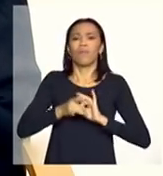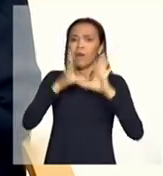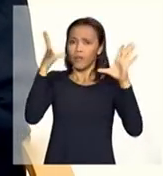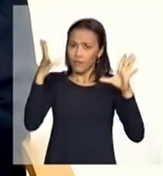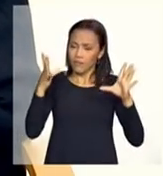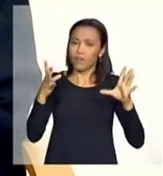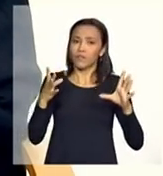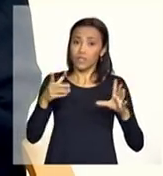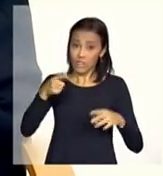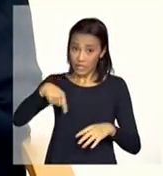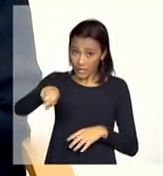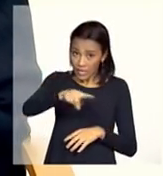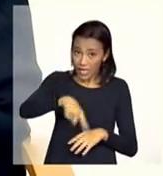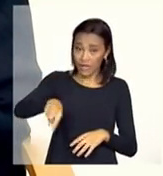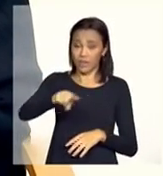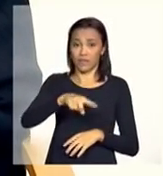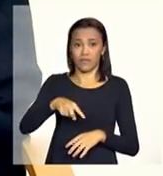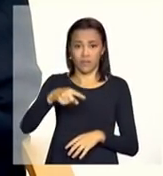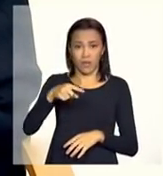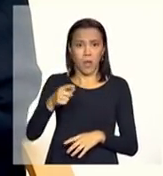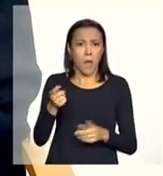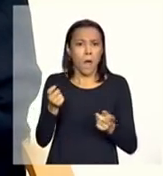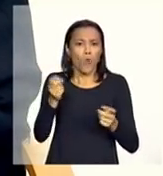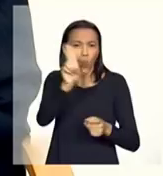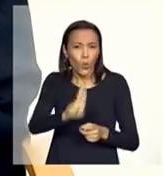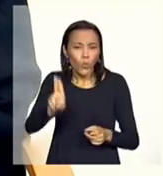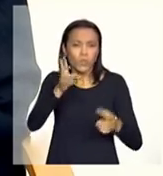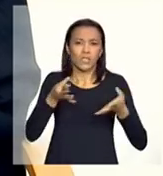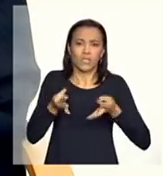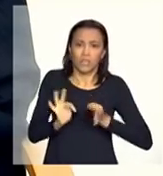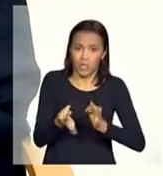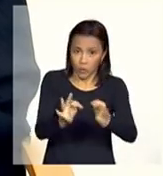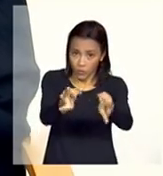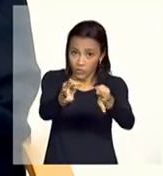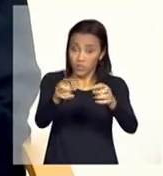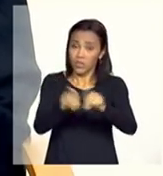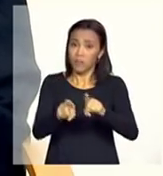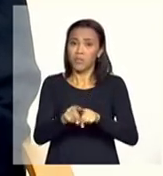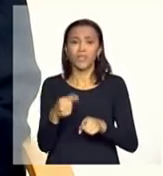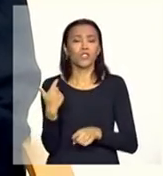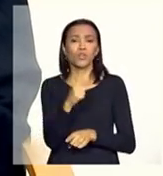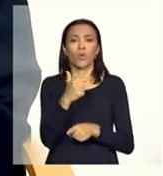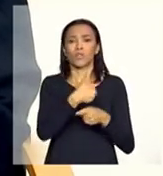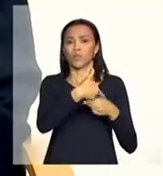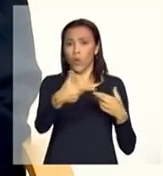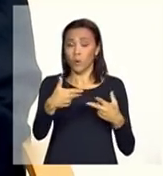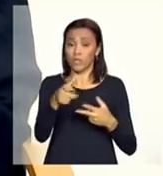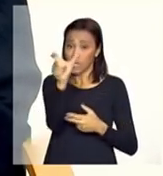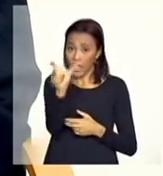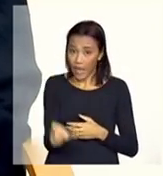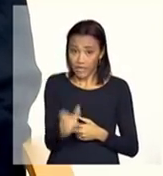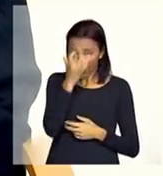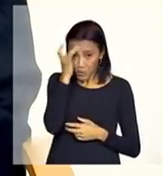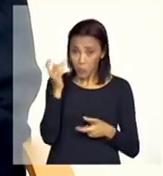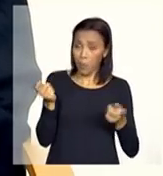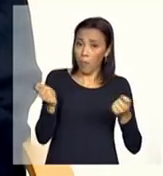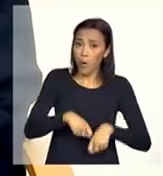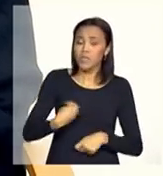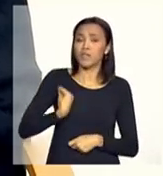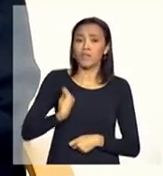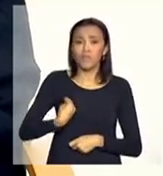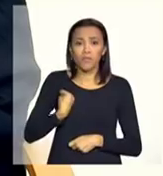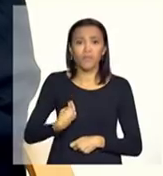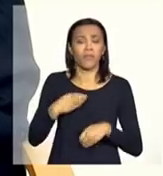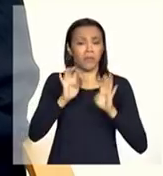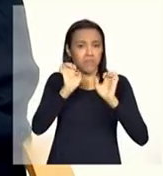ela possa, com base nessas tecnologias, com base em outros incentivos, ela possa sobreviver e